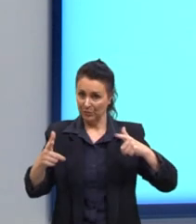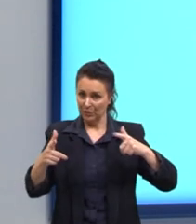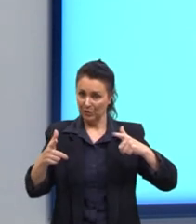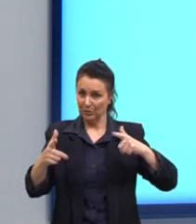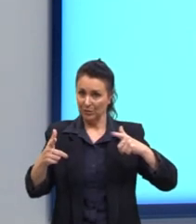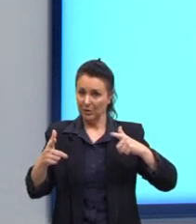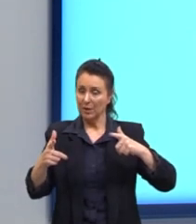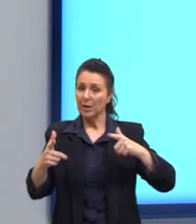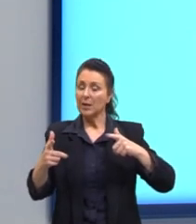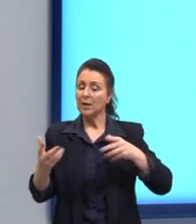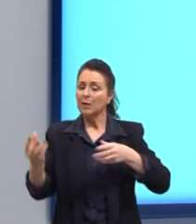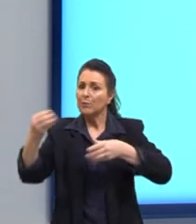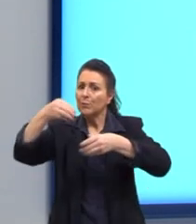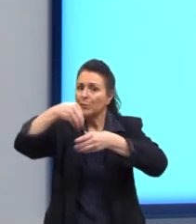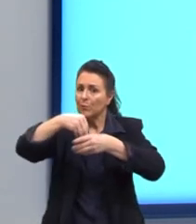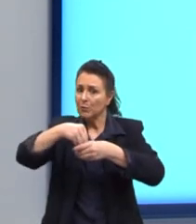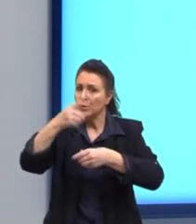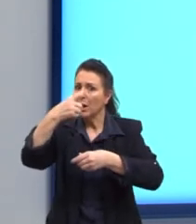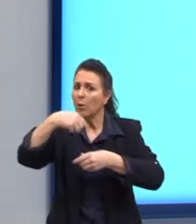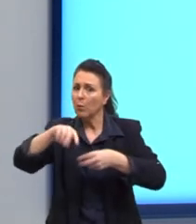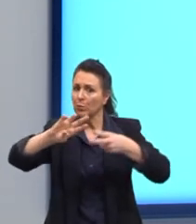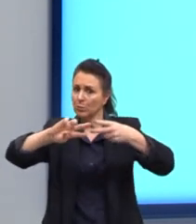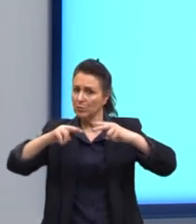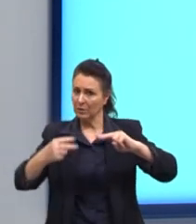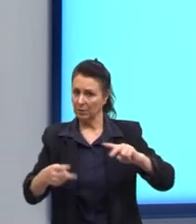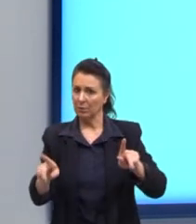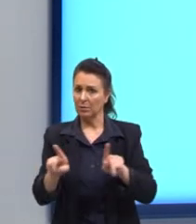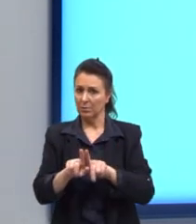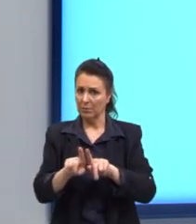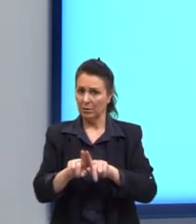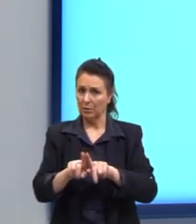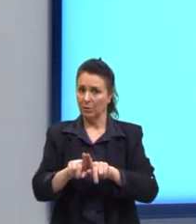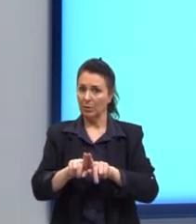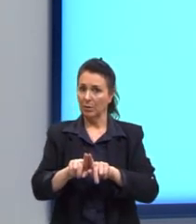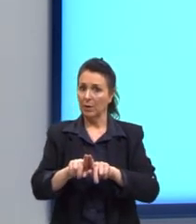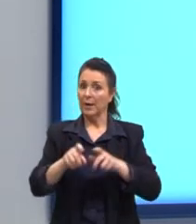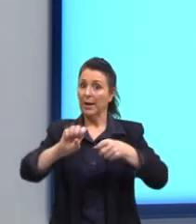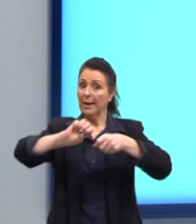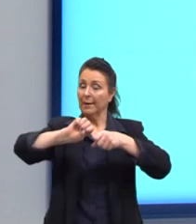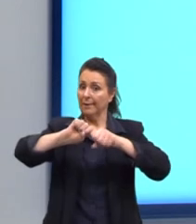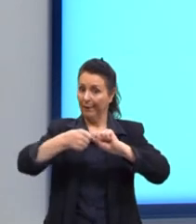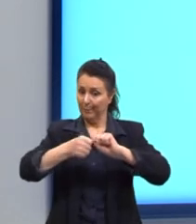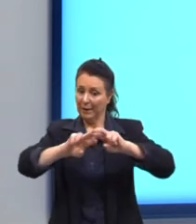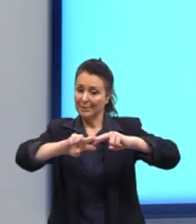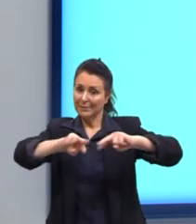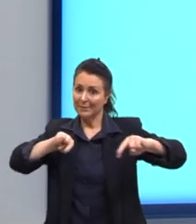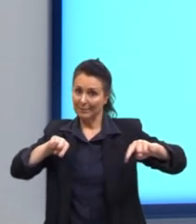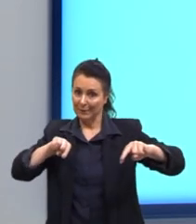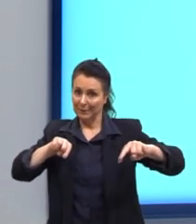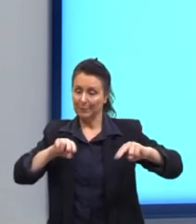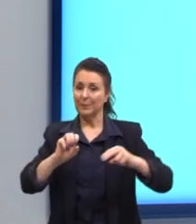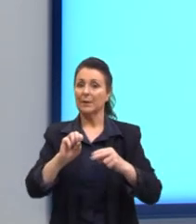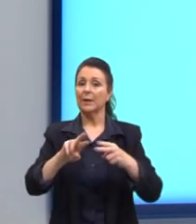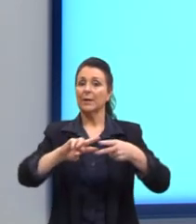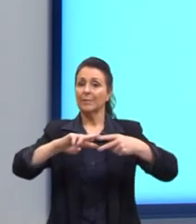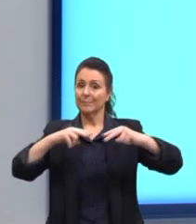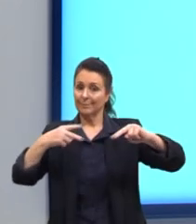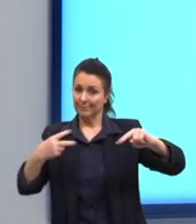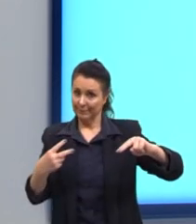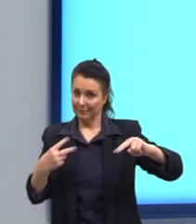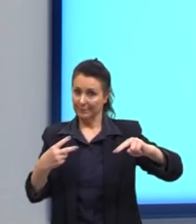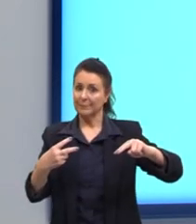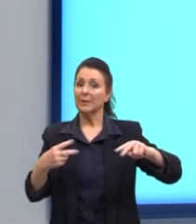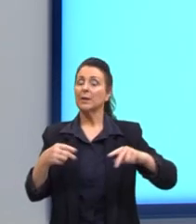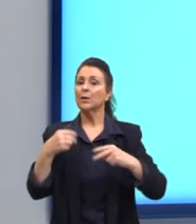funde a outro gene. Prestem atenção nessa parte. o gene BRAF se quebra e